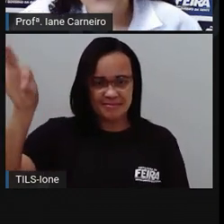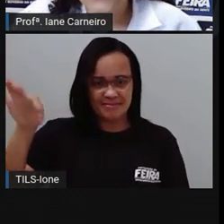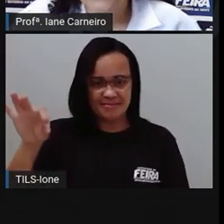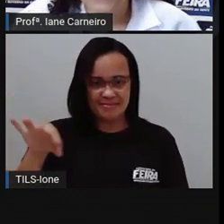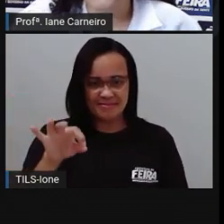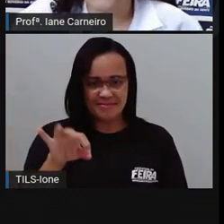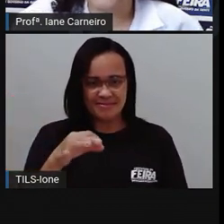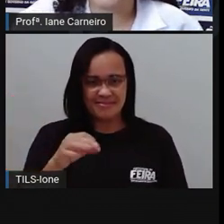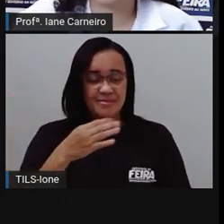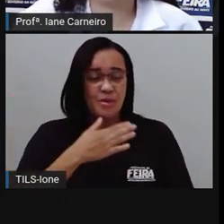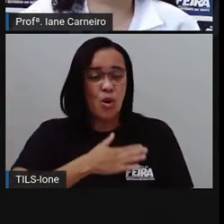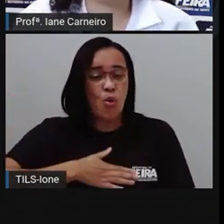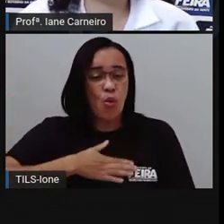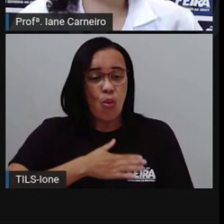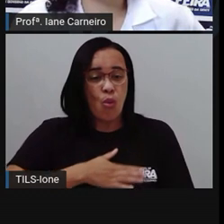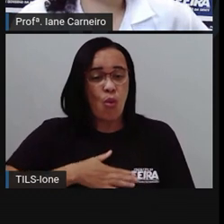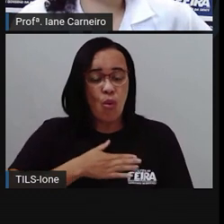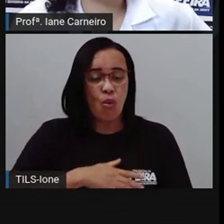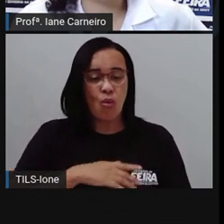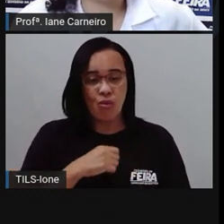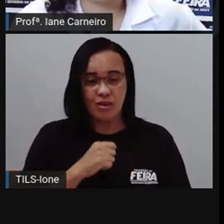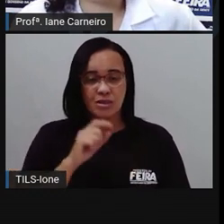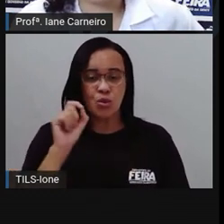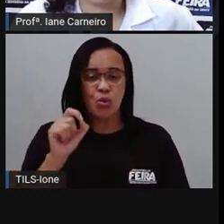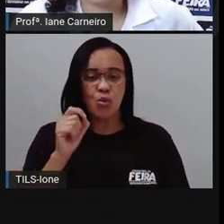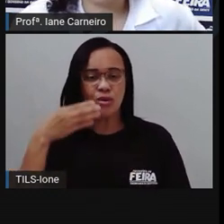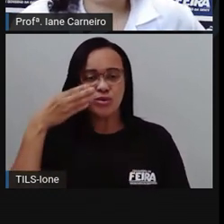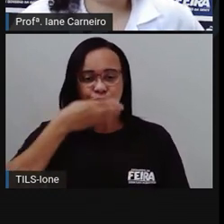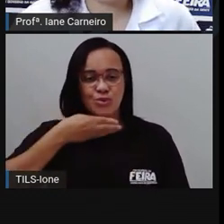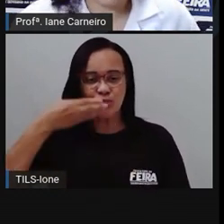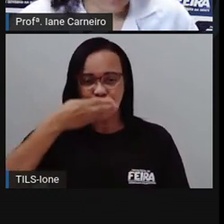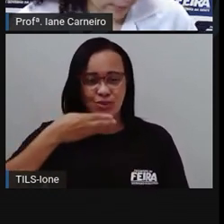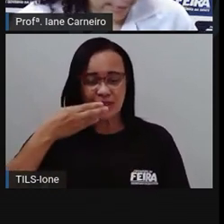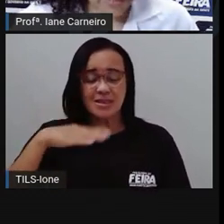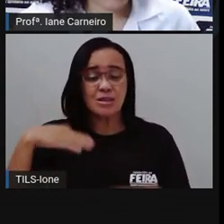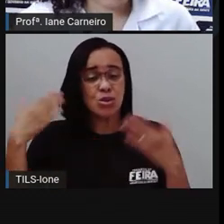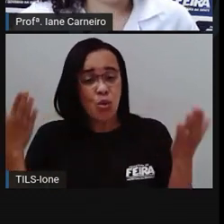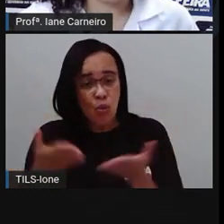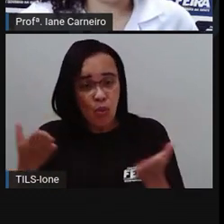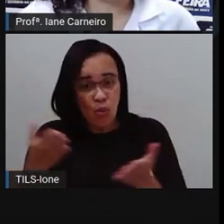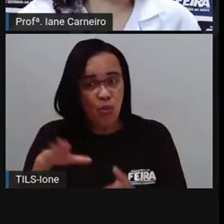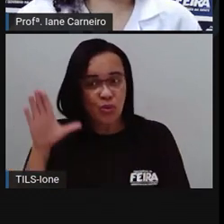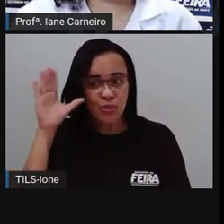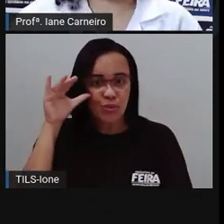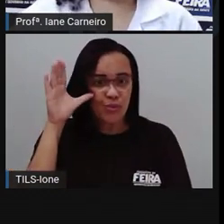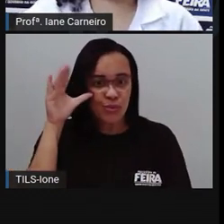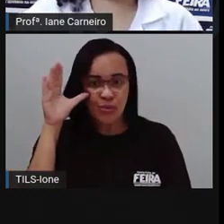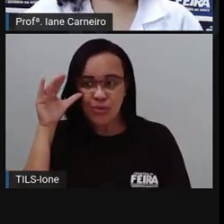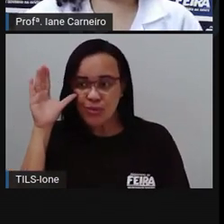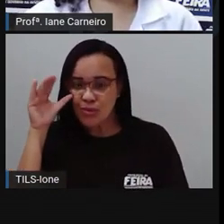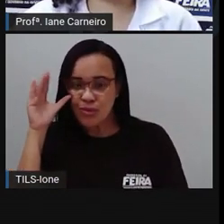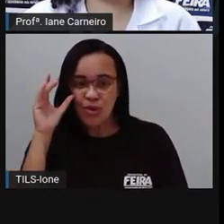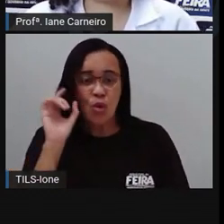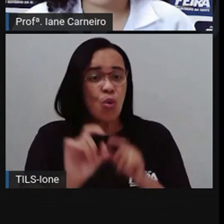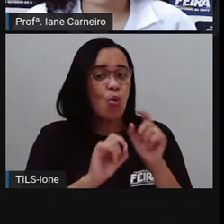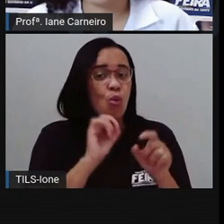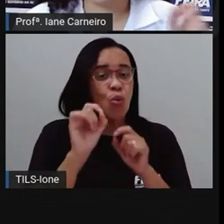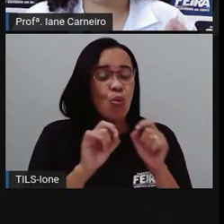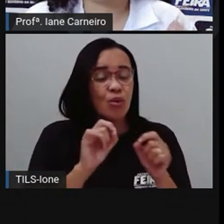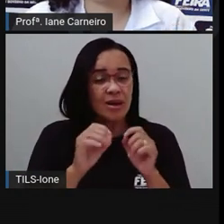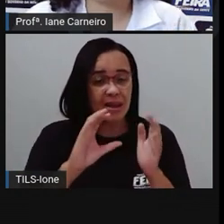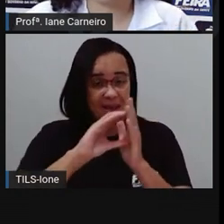é a curiosidade que a Proiane vai trazer hoje sobre abelha? Vocês conhecem já a abelha? A abelha tem uma